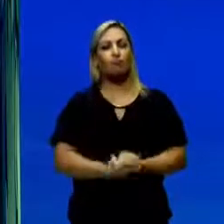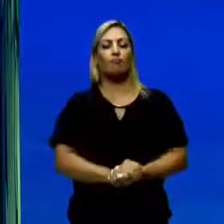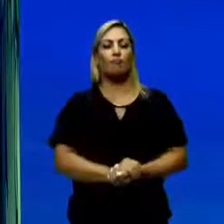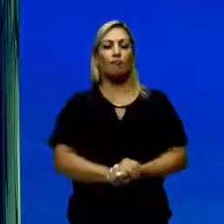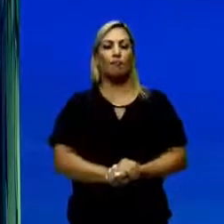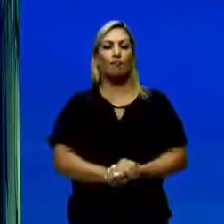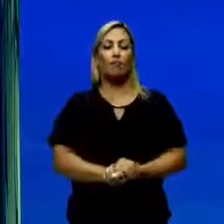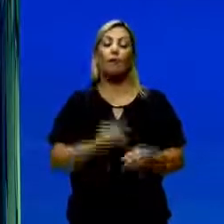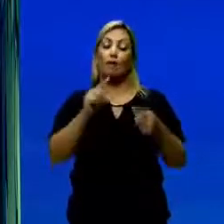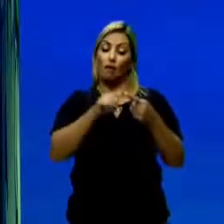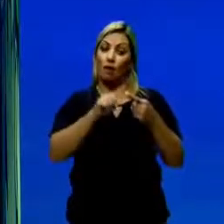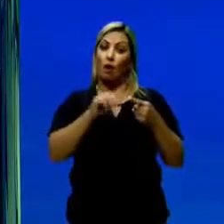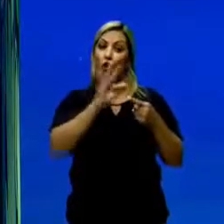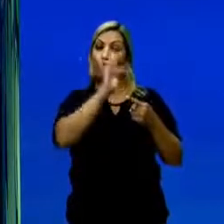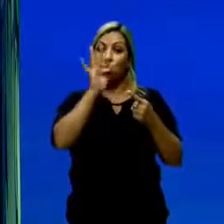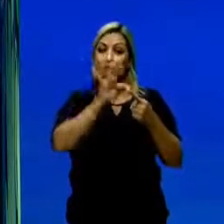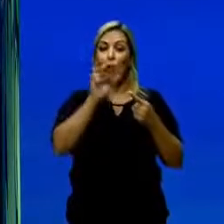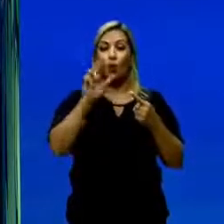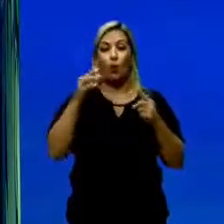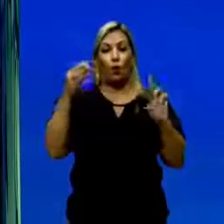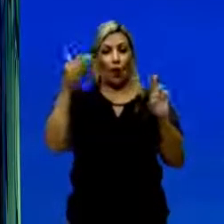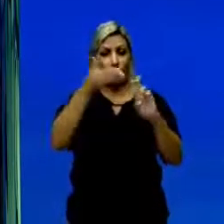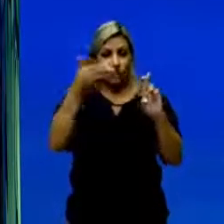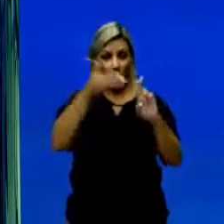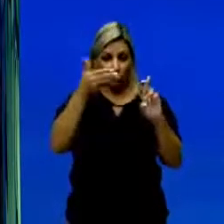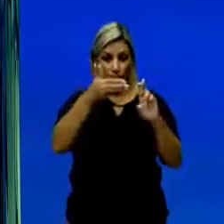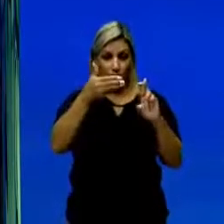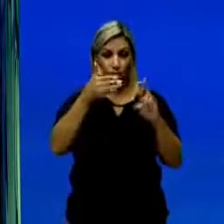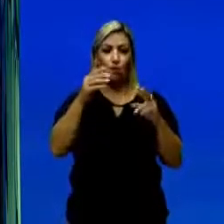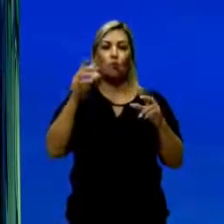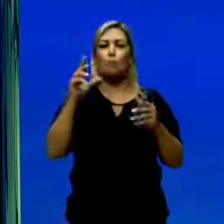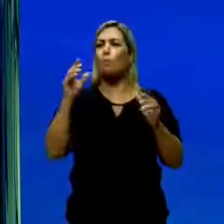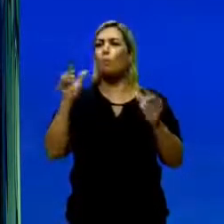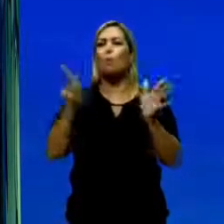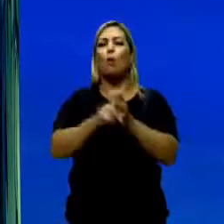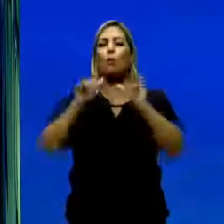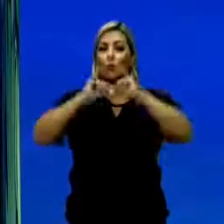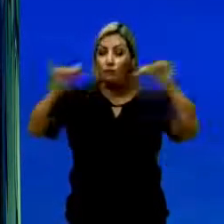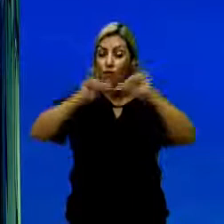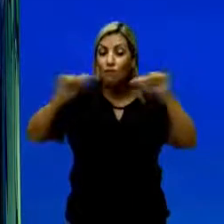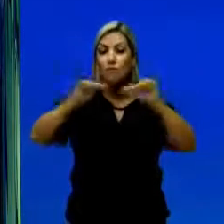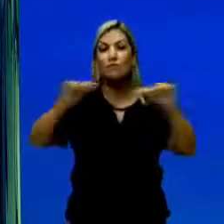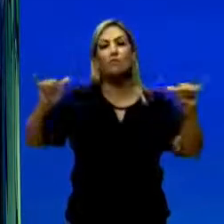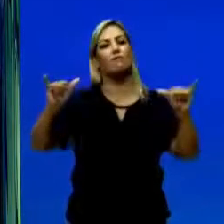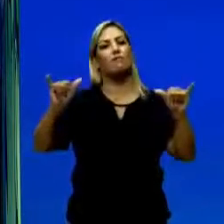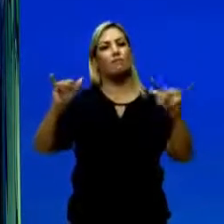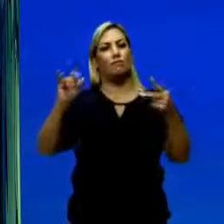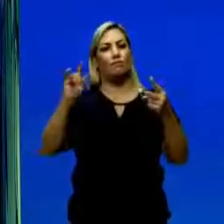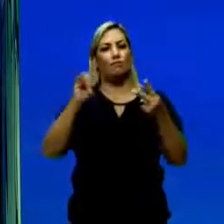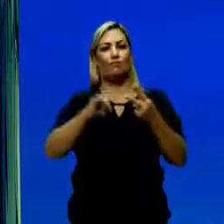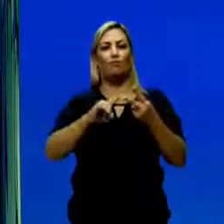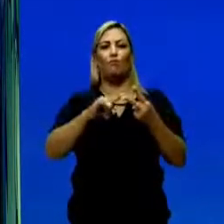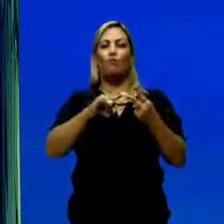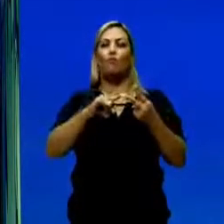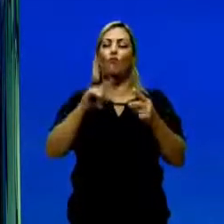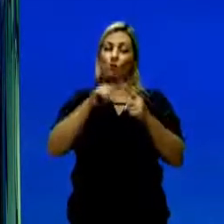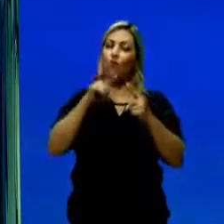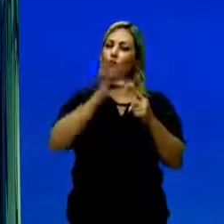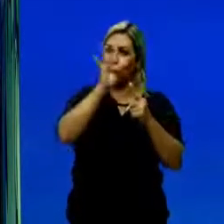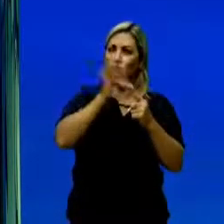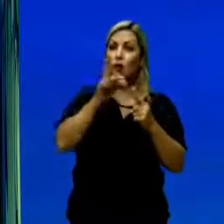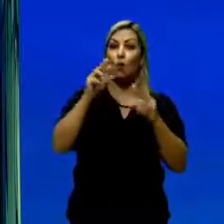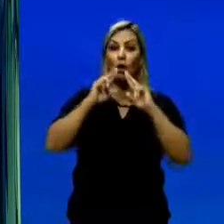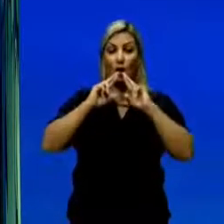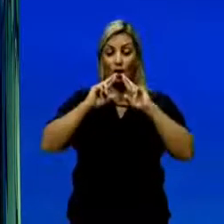à aula. A função referencial, tipicamente da notícia. Quando falamos em função referencial,